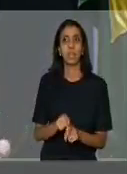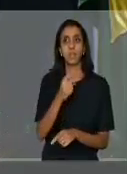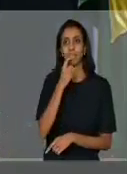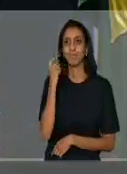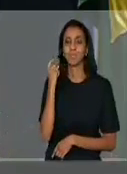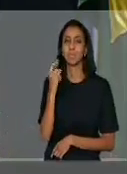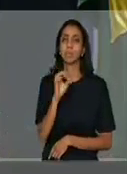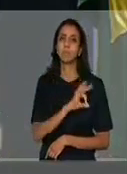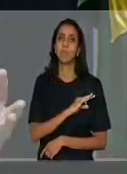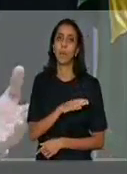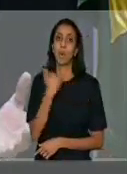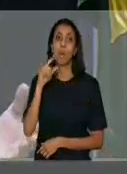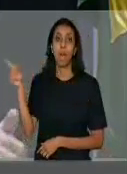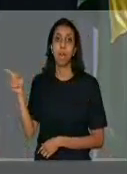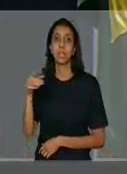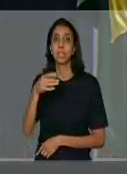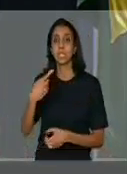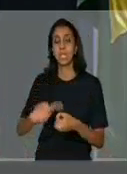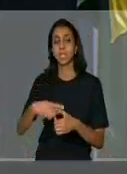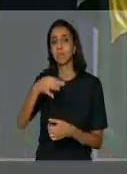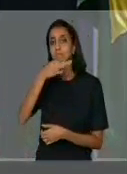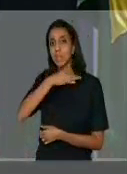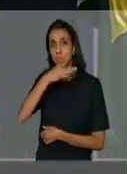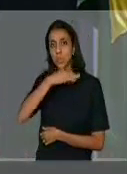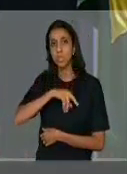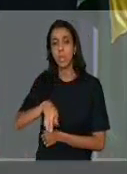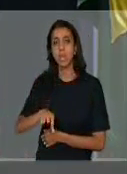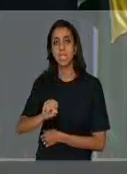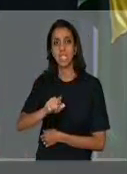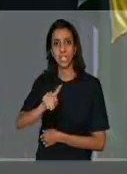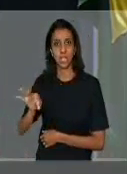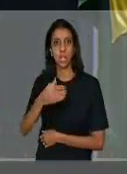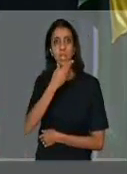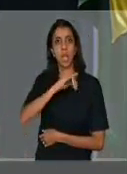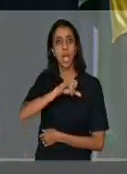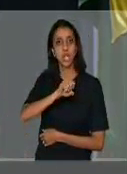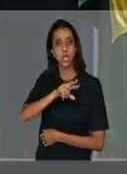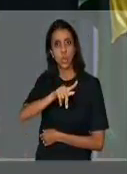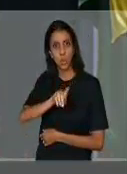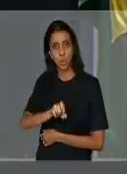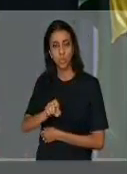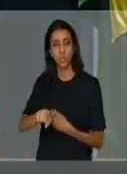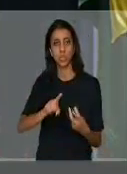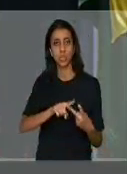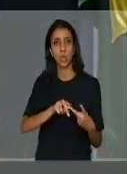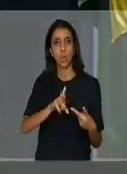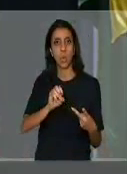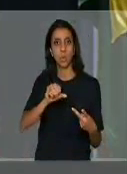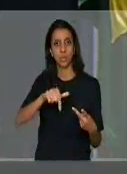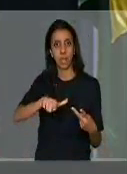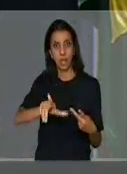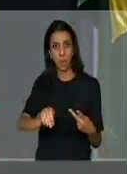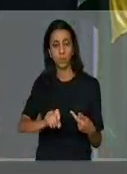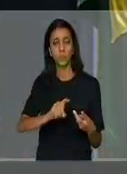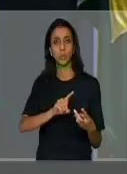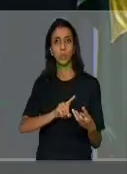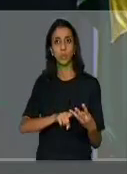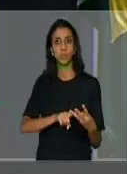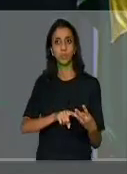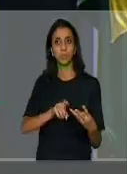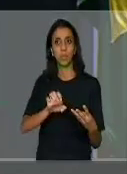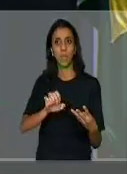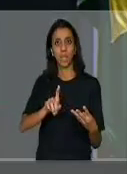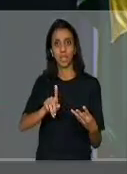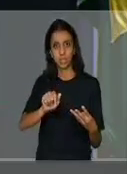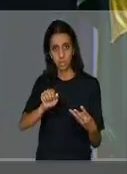foram mortos em Caxias do Sul, o Sargento Jorge Alberto Amaral, Ronaldo Silva de Lima e